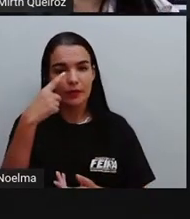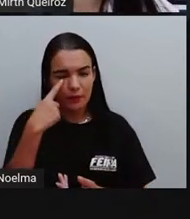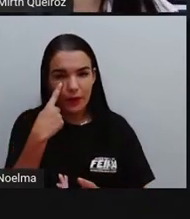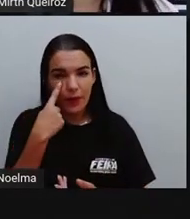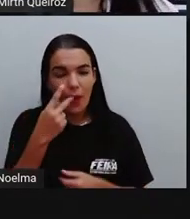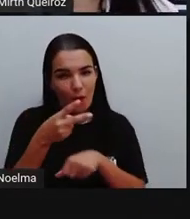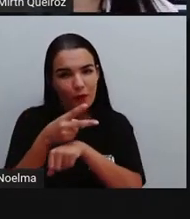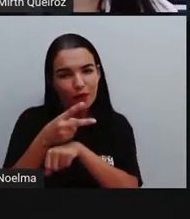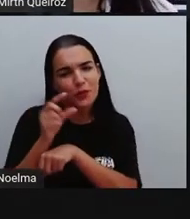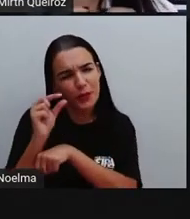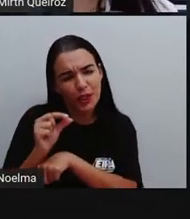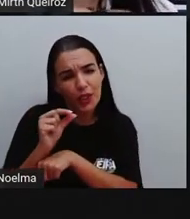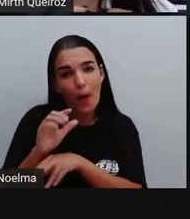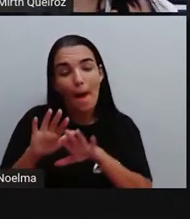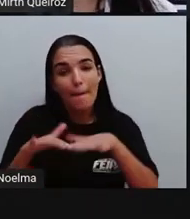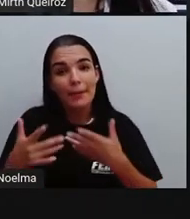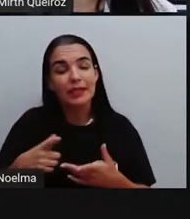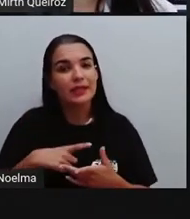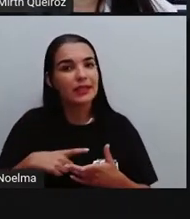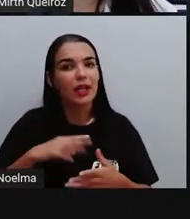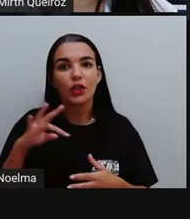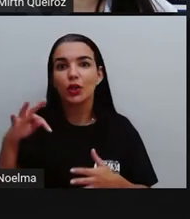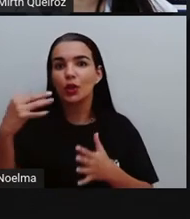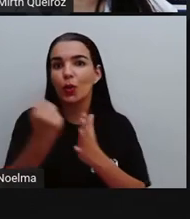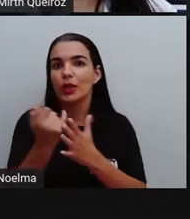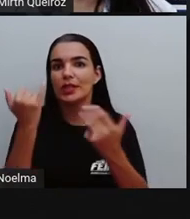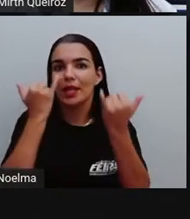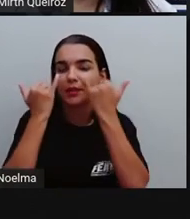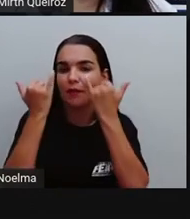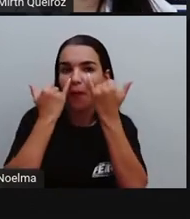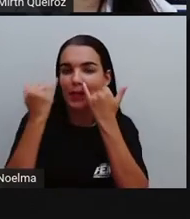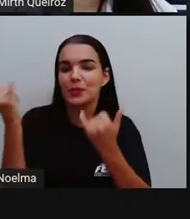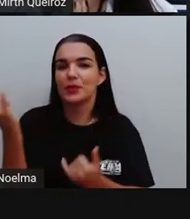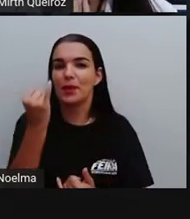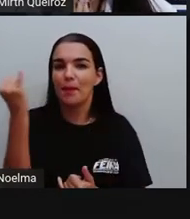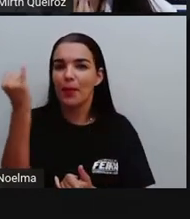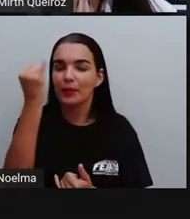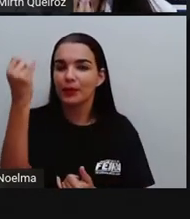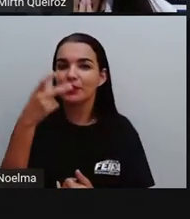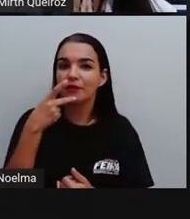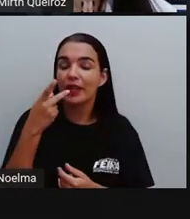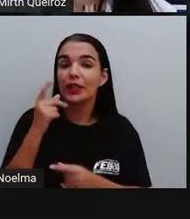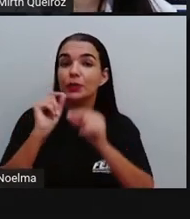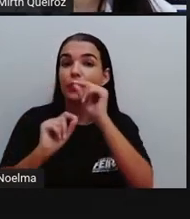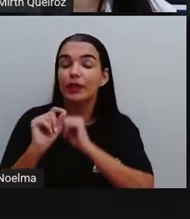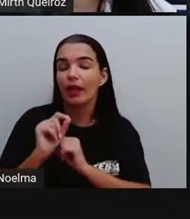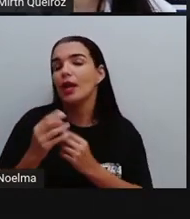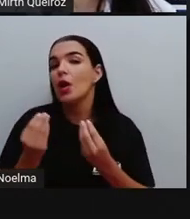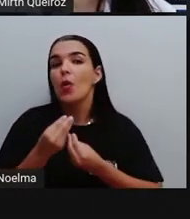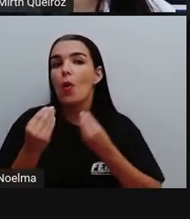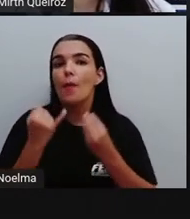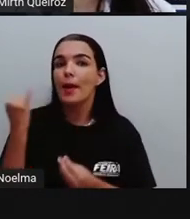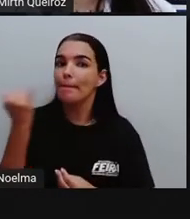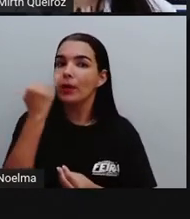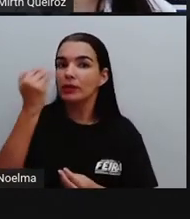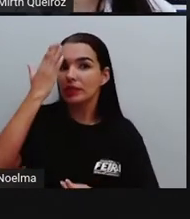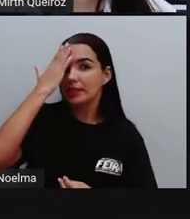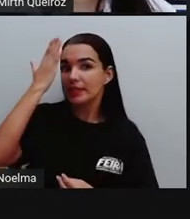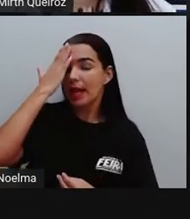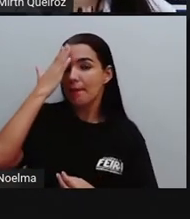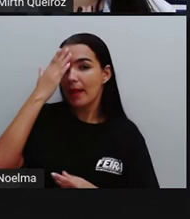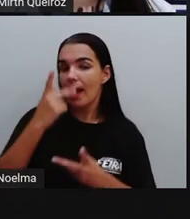é bem curtinho, mas traz todas as informações necessárias, falando aí sobre a importância da gente saber